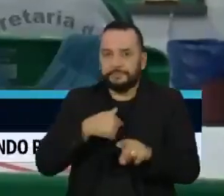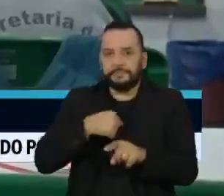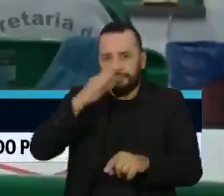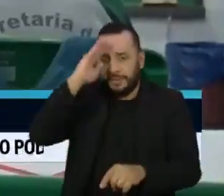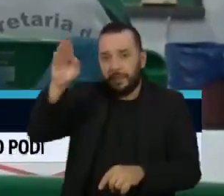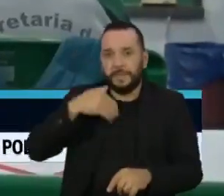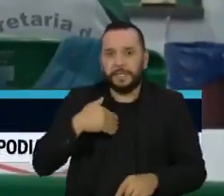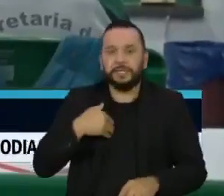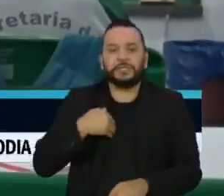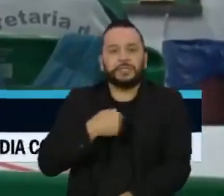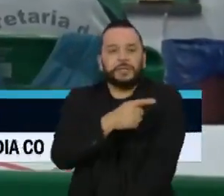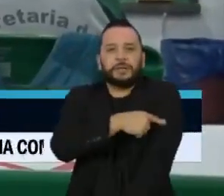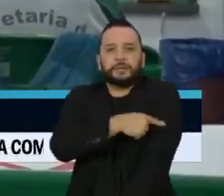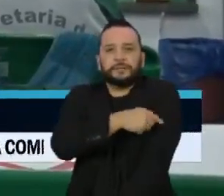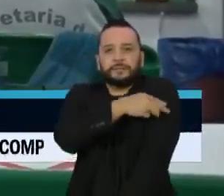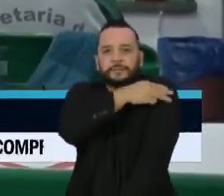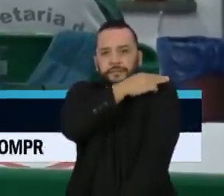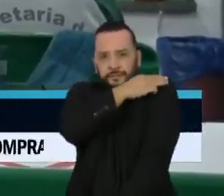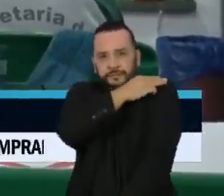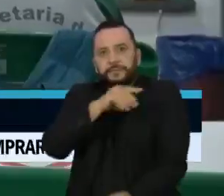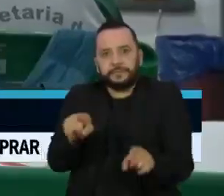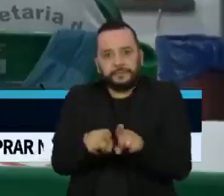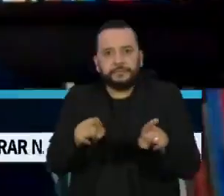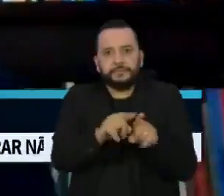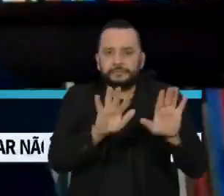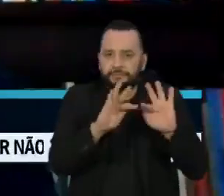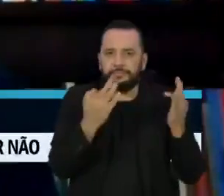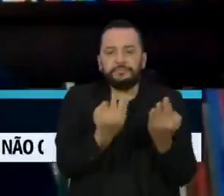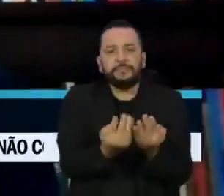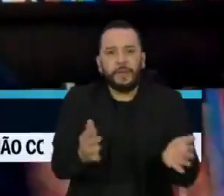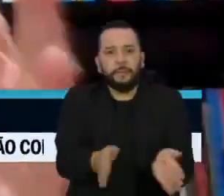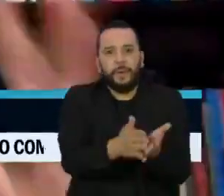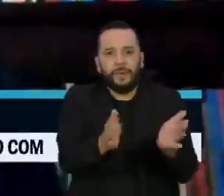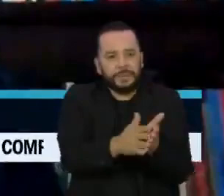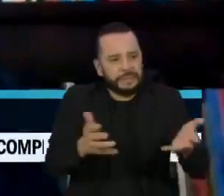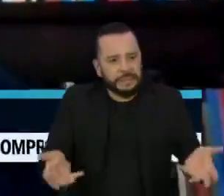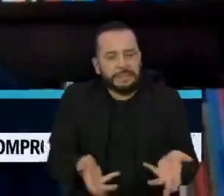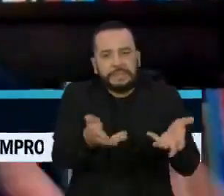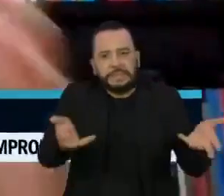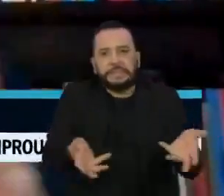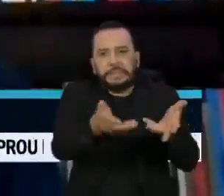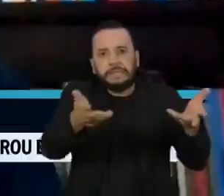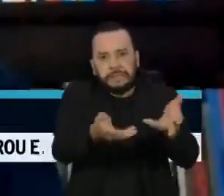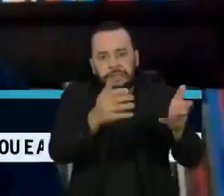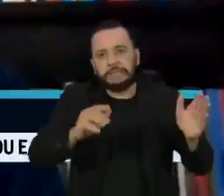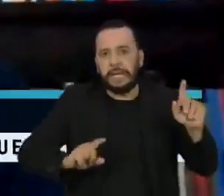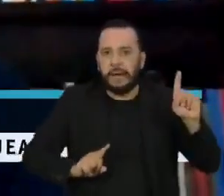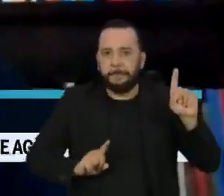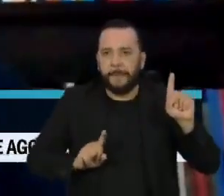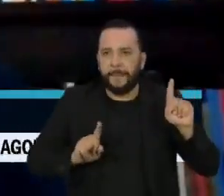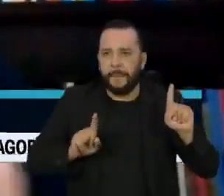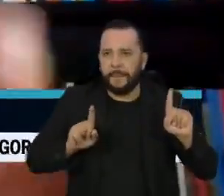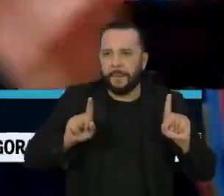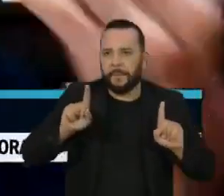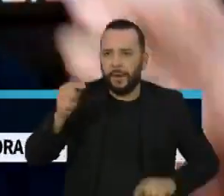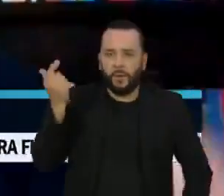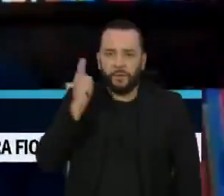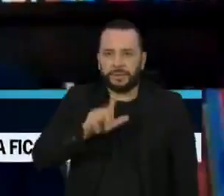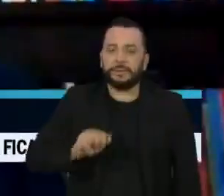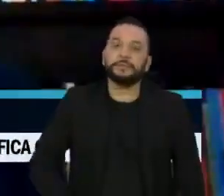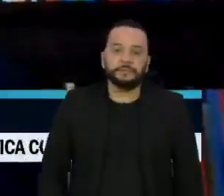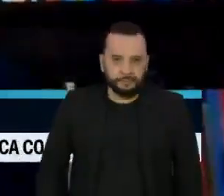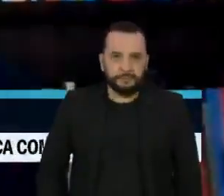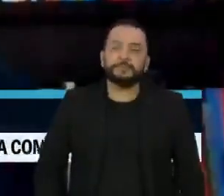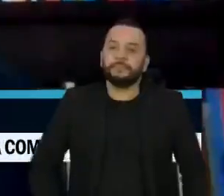fundamental e nas famílias de baixa renda. Por isso que fica tão claro a urgência de se constituir um sistema